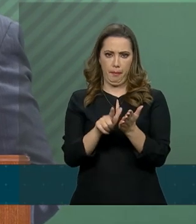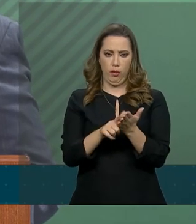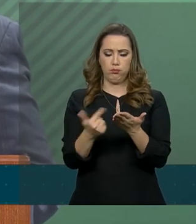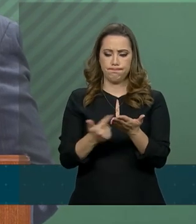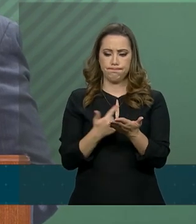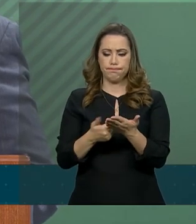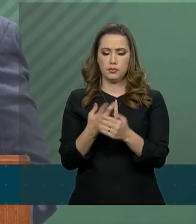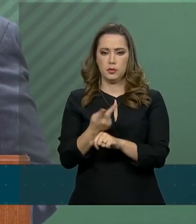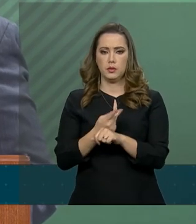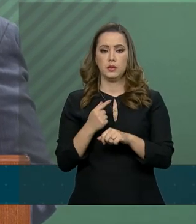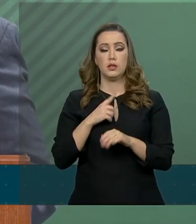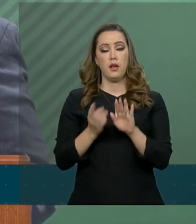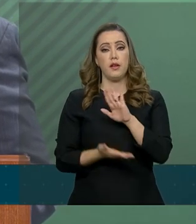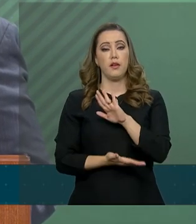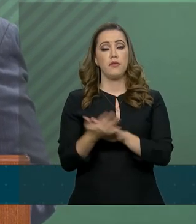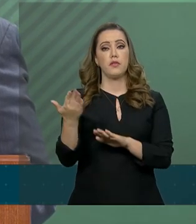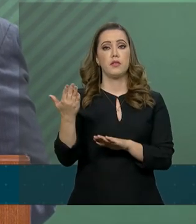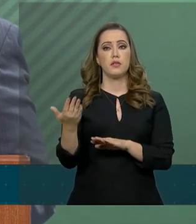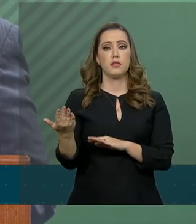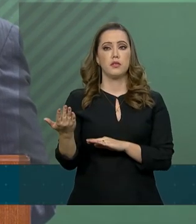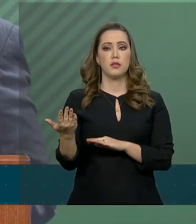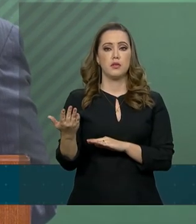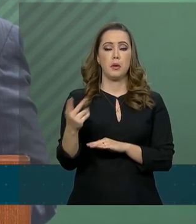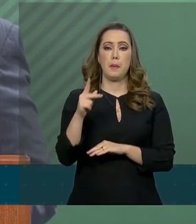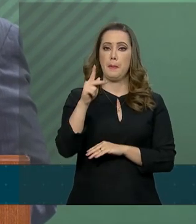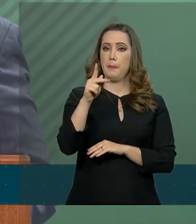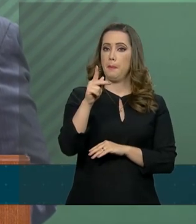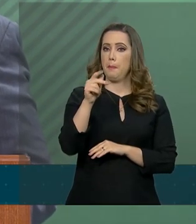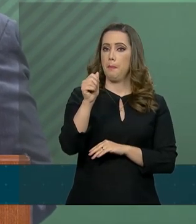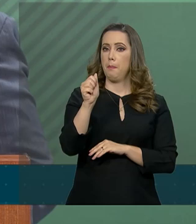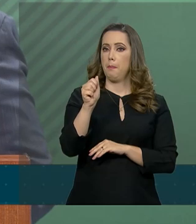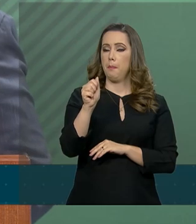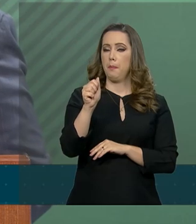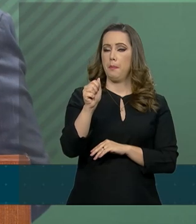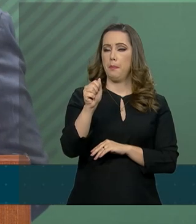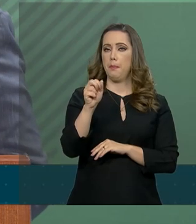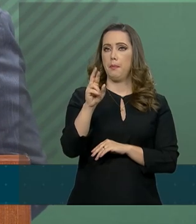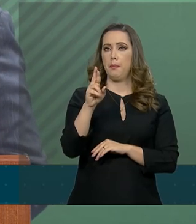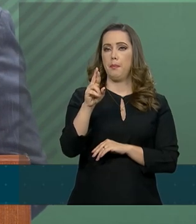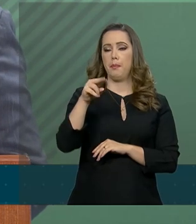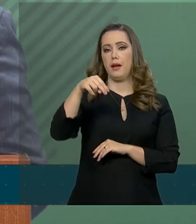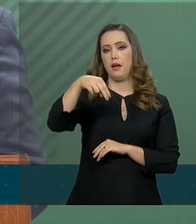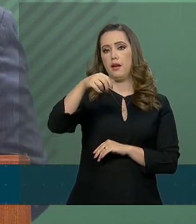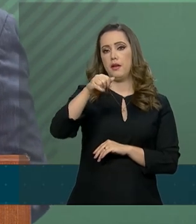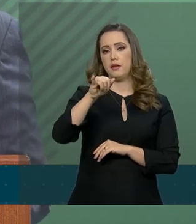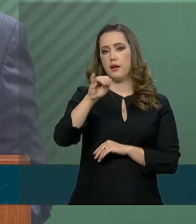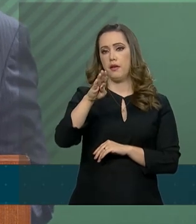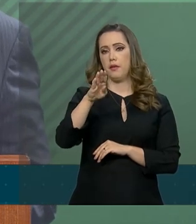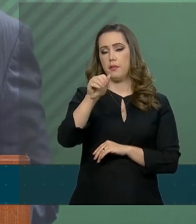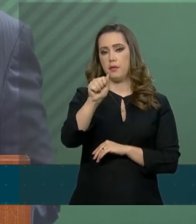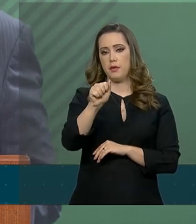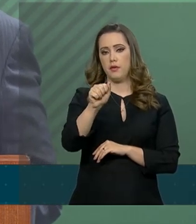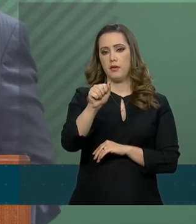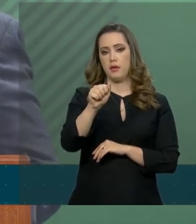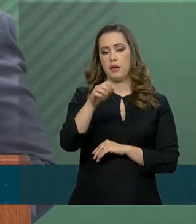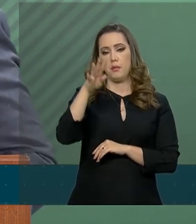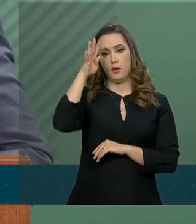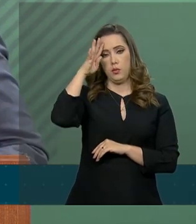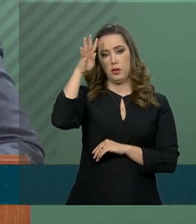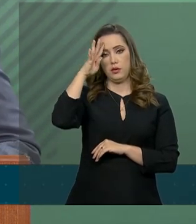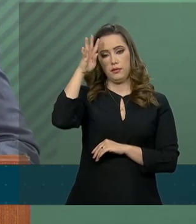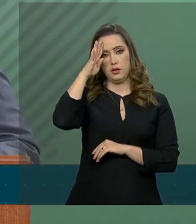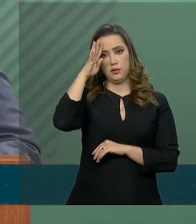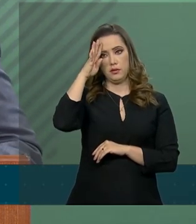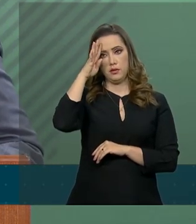uma viagem à Parnaíba, nós temos uma viagem à Parnaíba na quarta-feira.